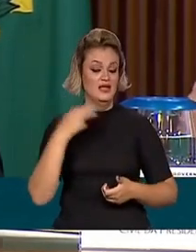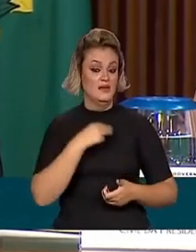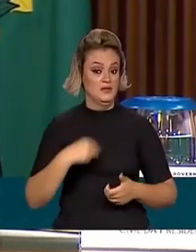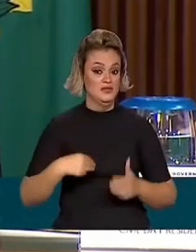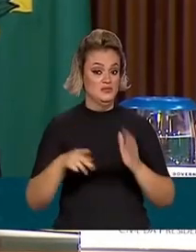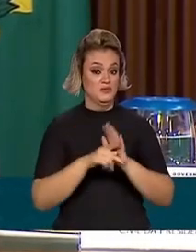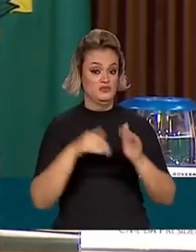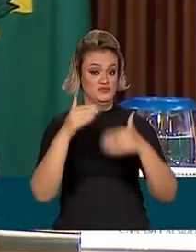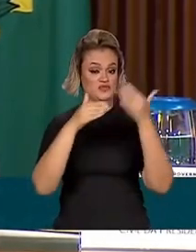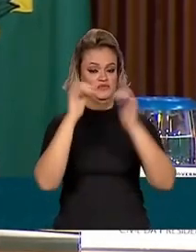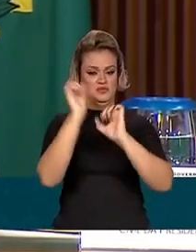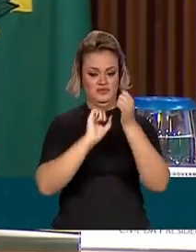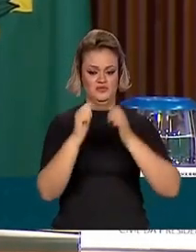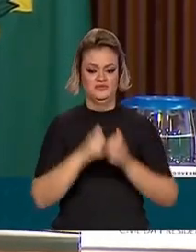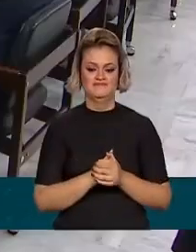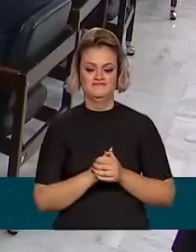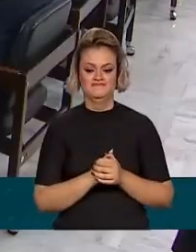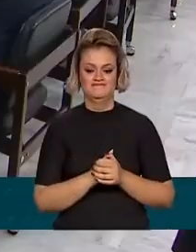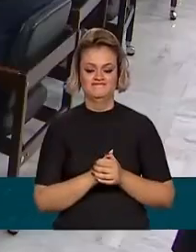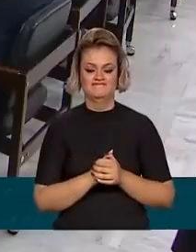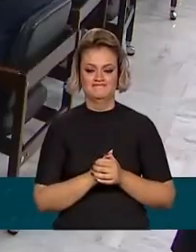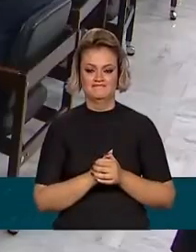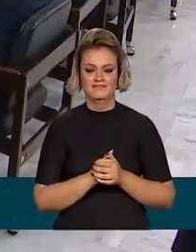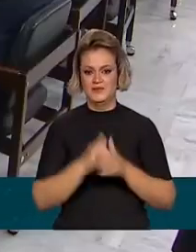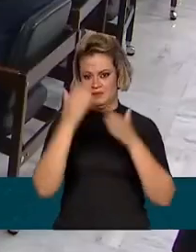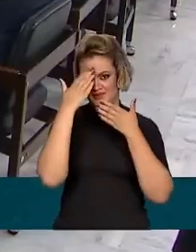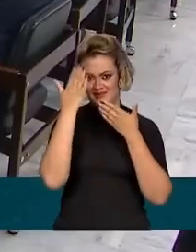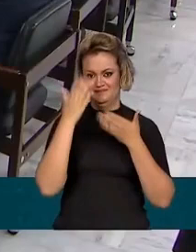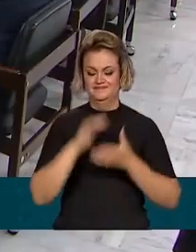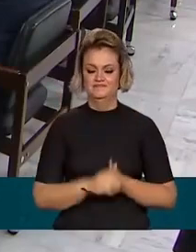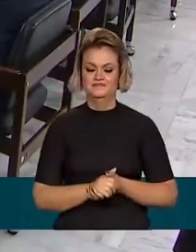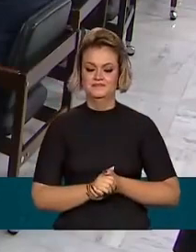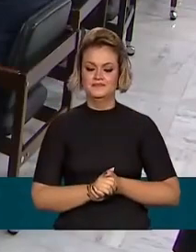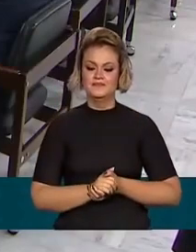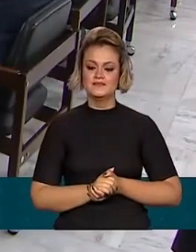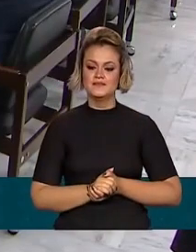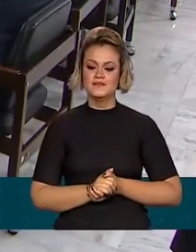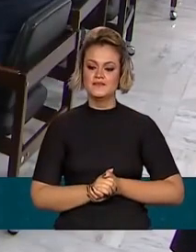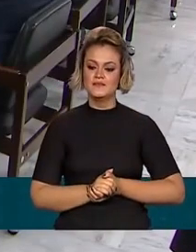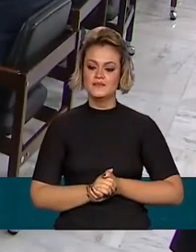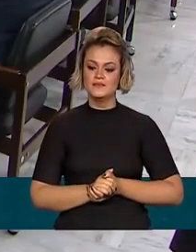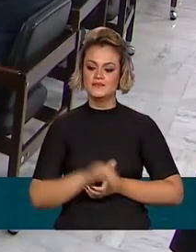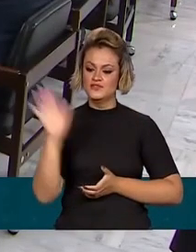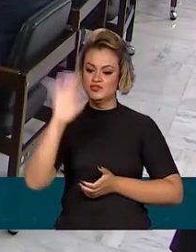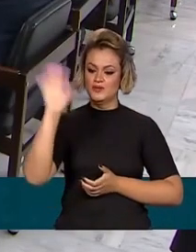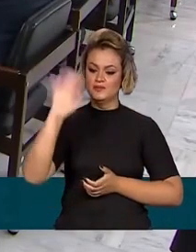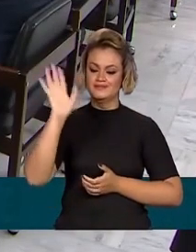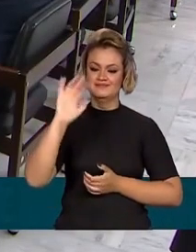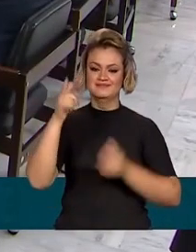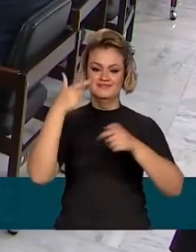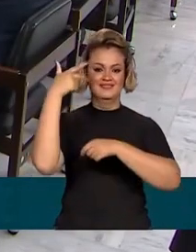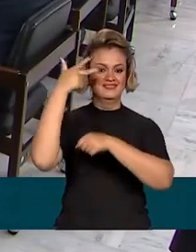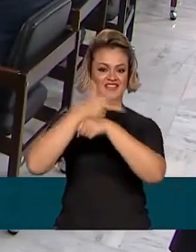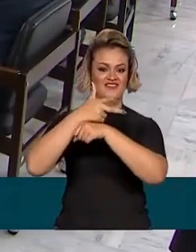Desenvolvimento, Indústria e Comércio. Muito bem. Tchau, imprensa.